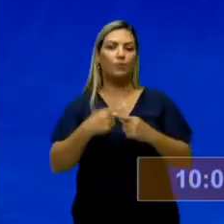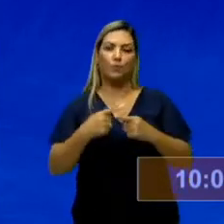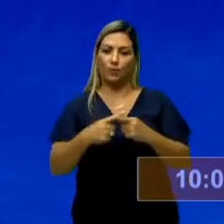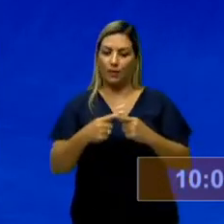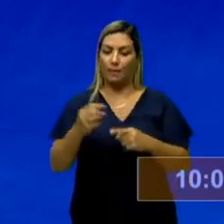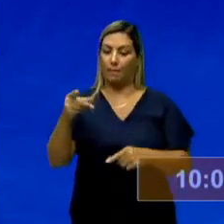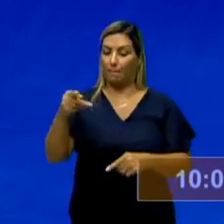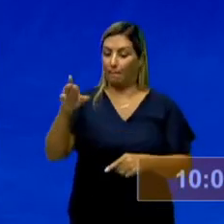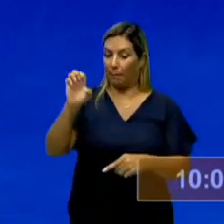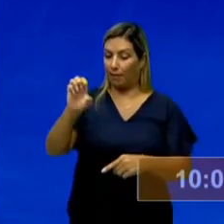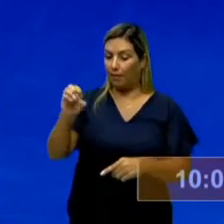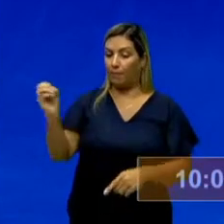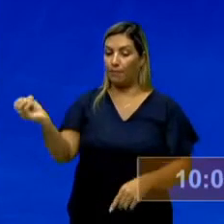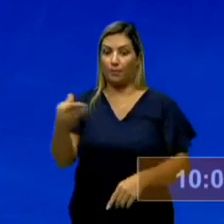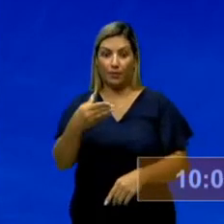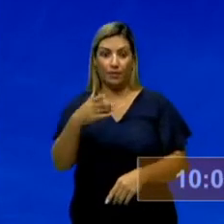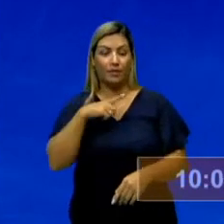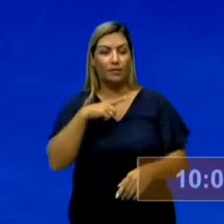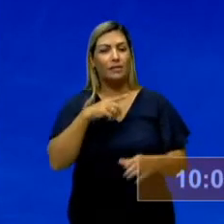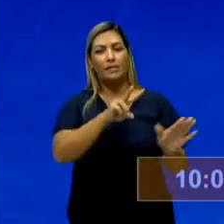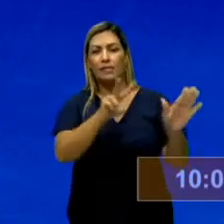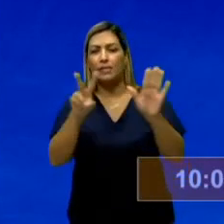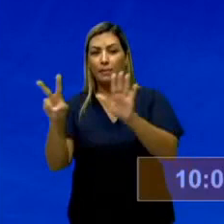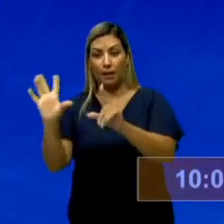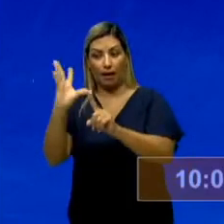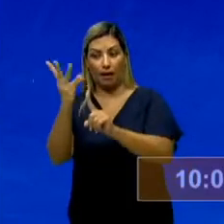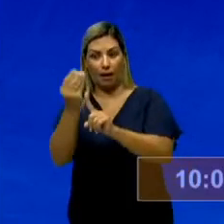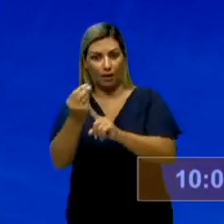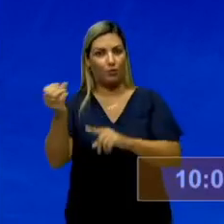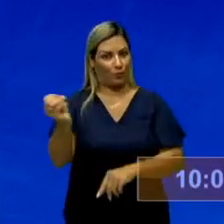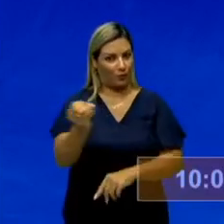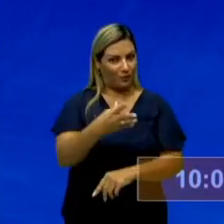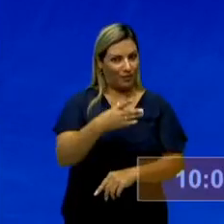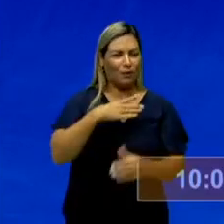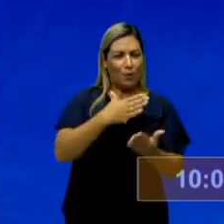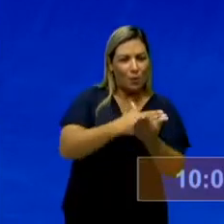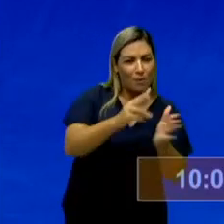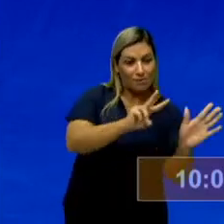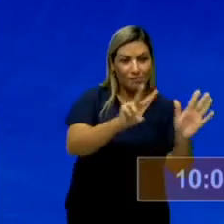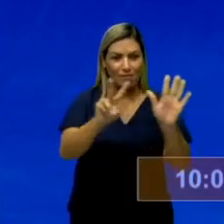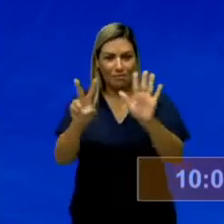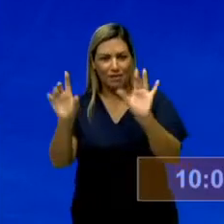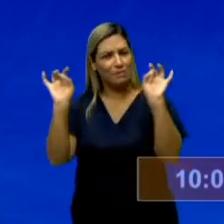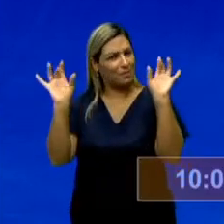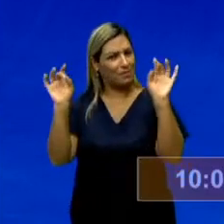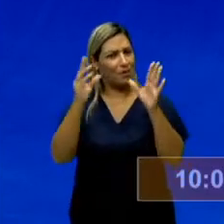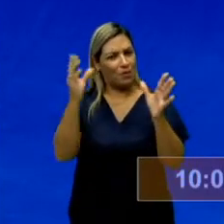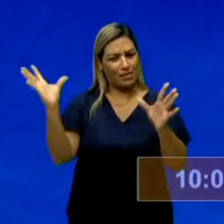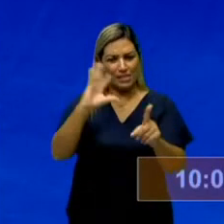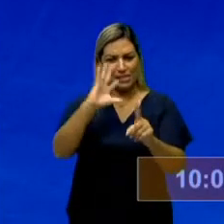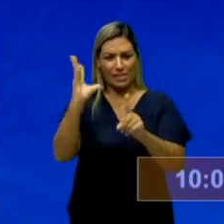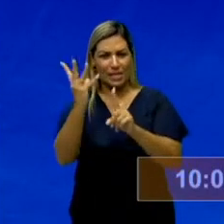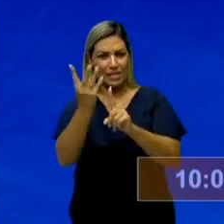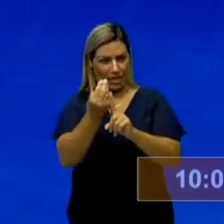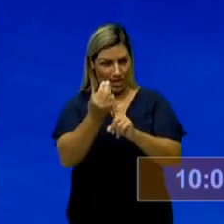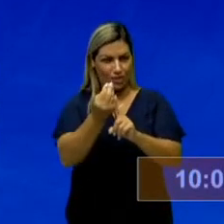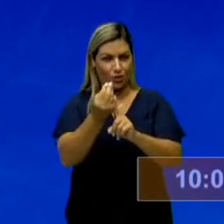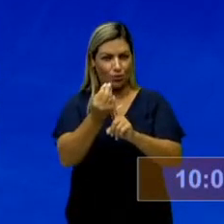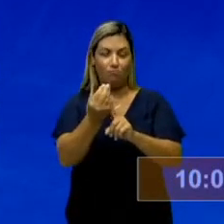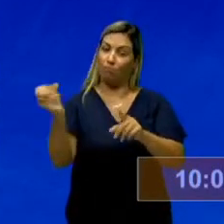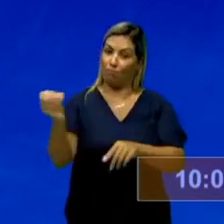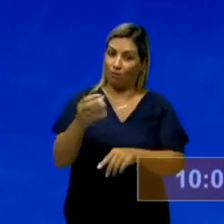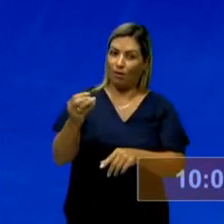o pré-modernismo vai até a semana de arte moderna. Quando começa a semana de arte moderna, aí nós já temos sim o